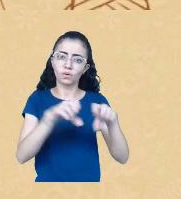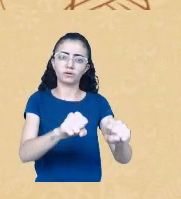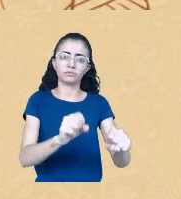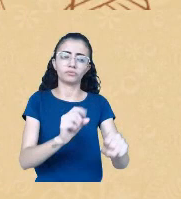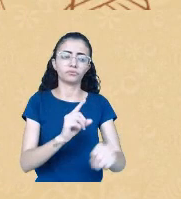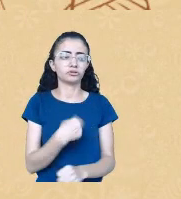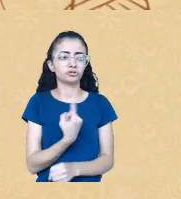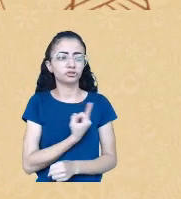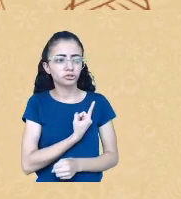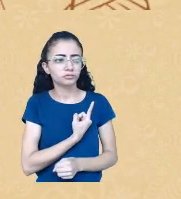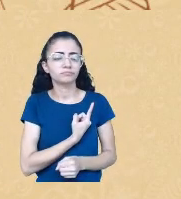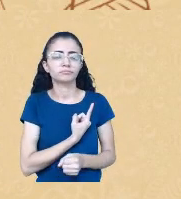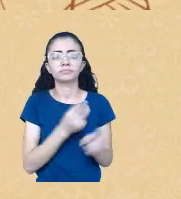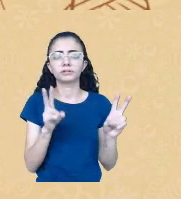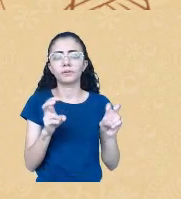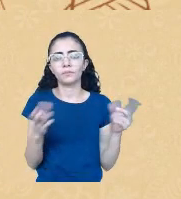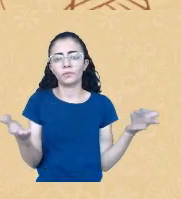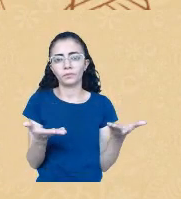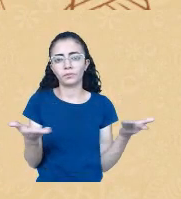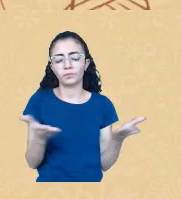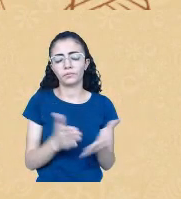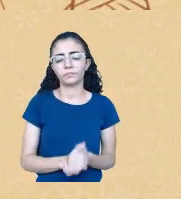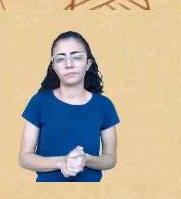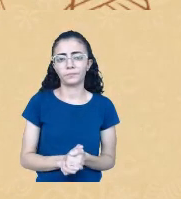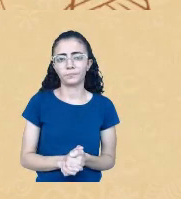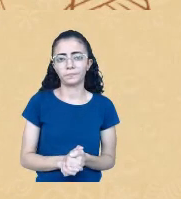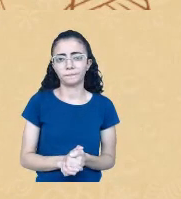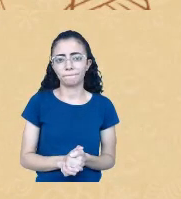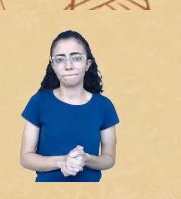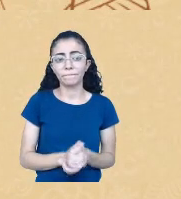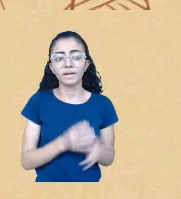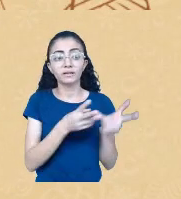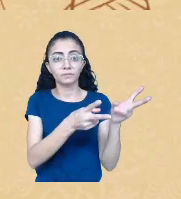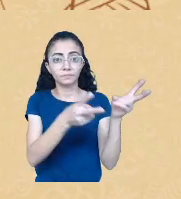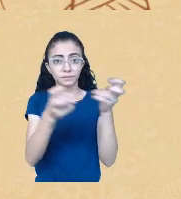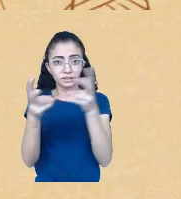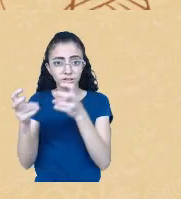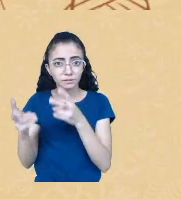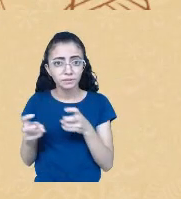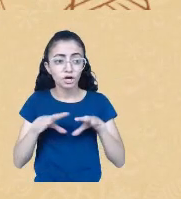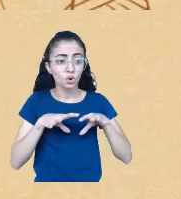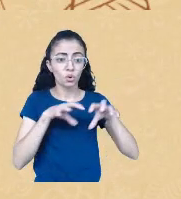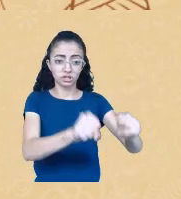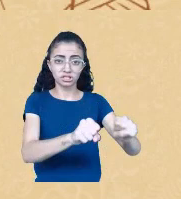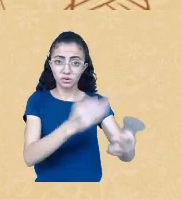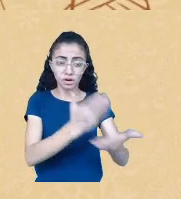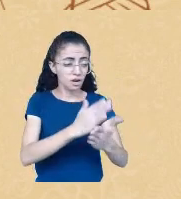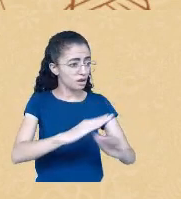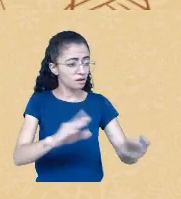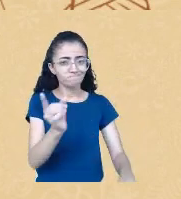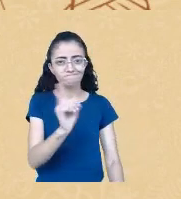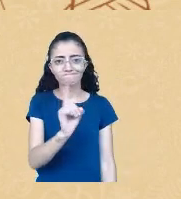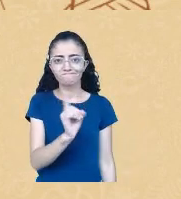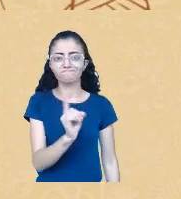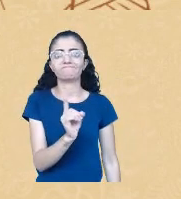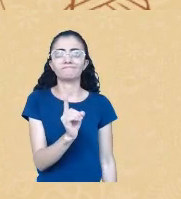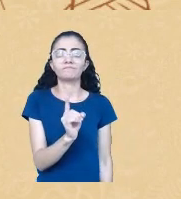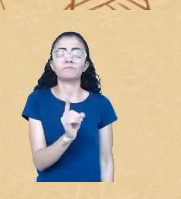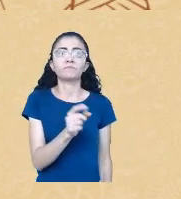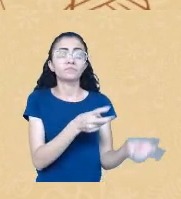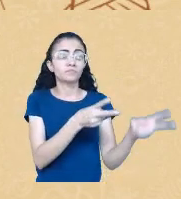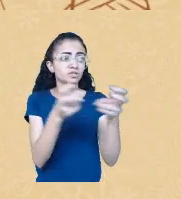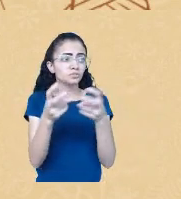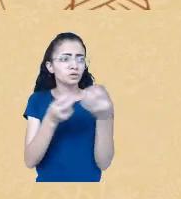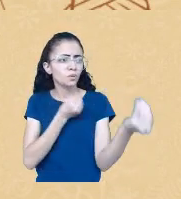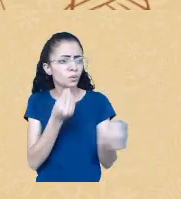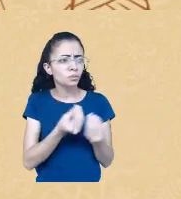Então, identificar, reconhecer que a colonização não acabou, e identificar de que modo que ela continua